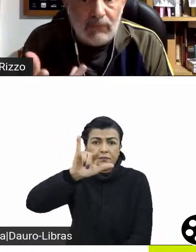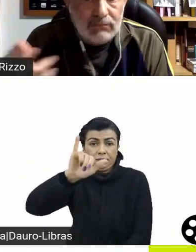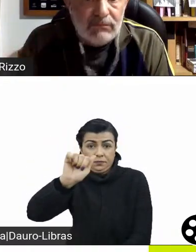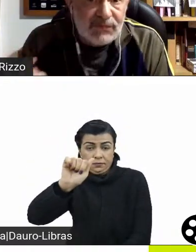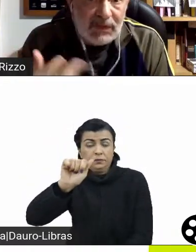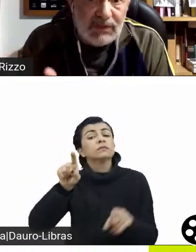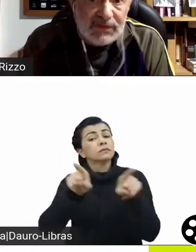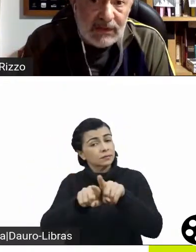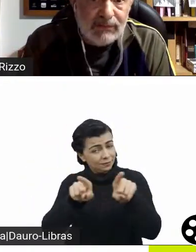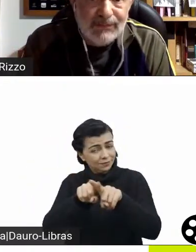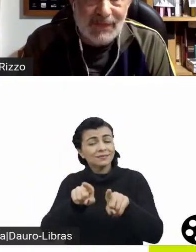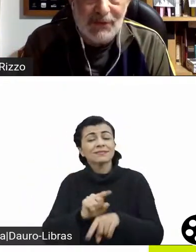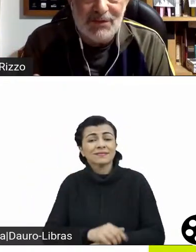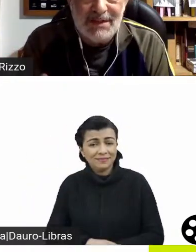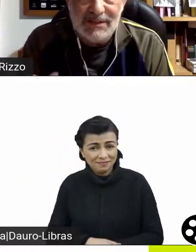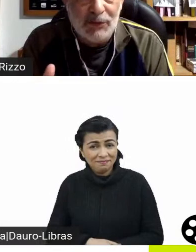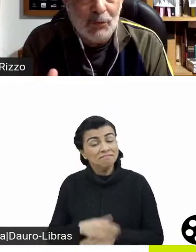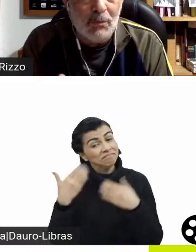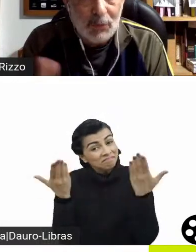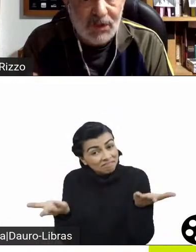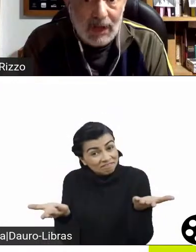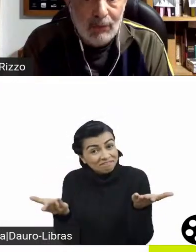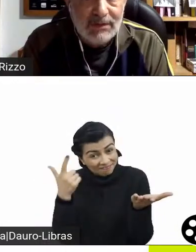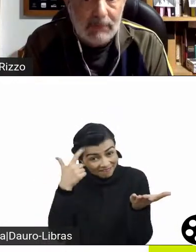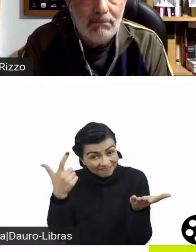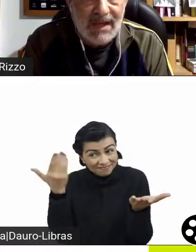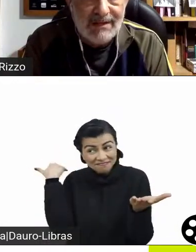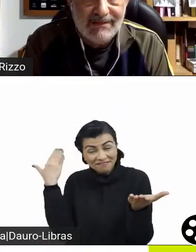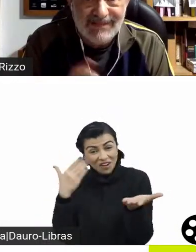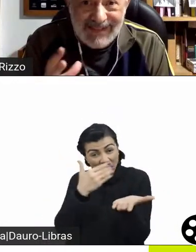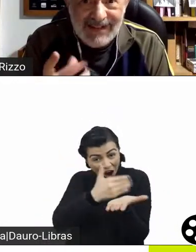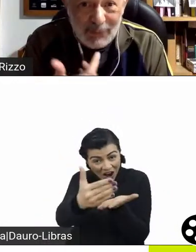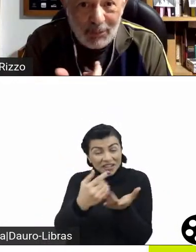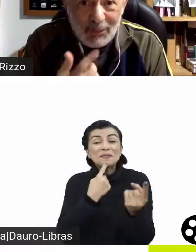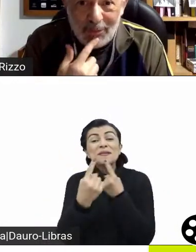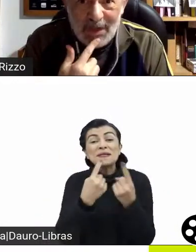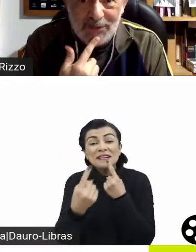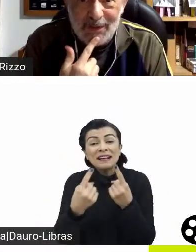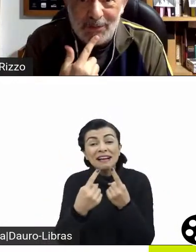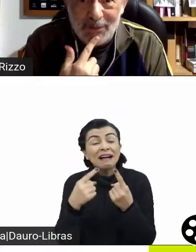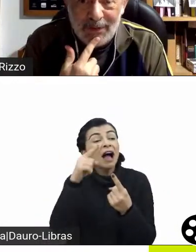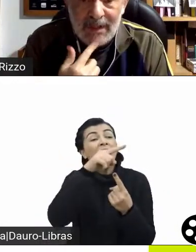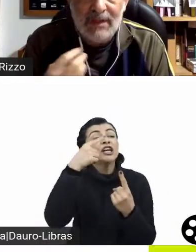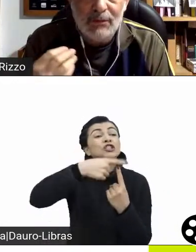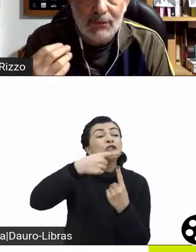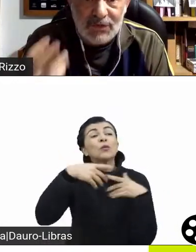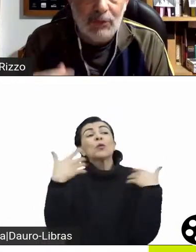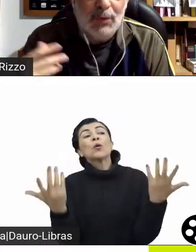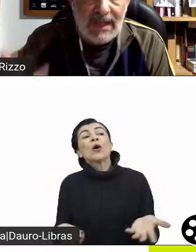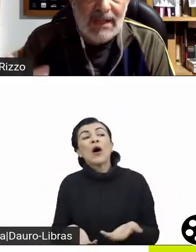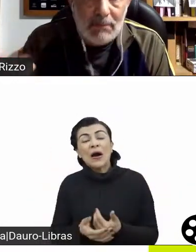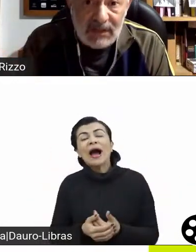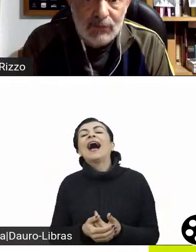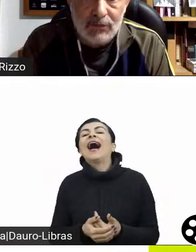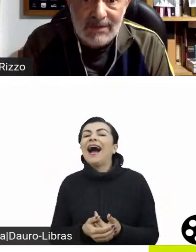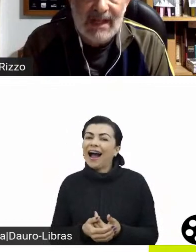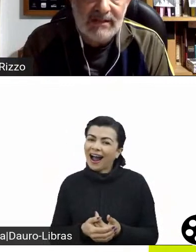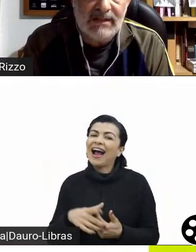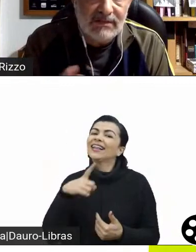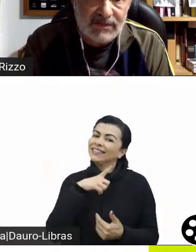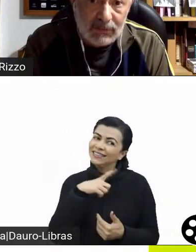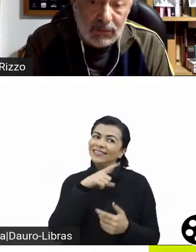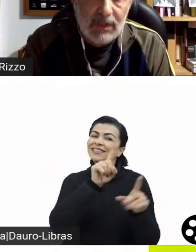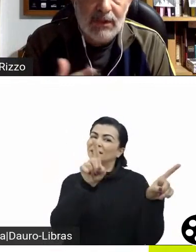Então, sendo assim, sendo um musical também, como o Márcio lembrou, usando elementos